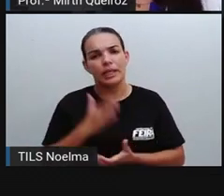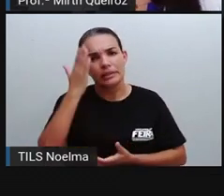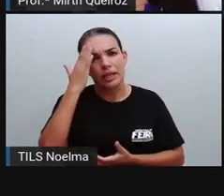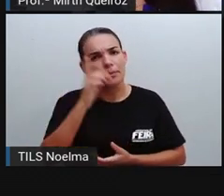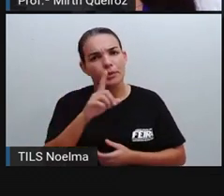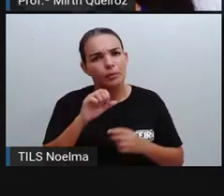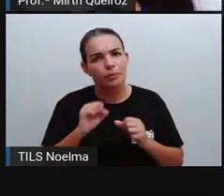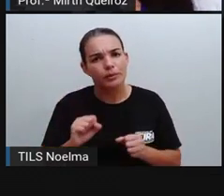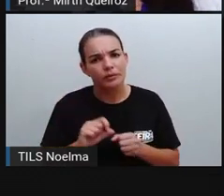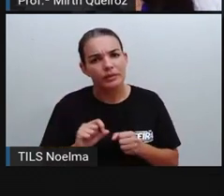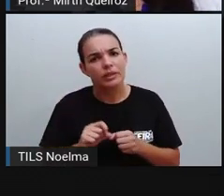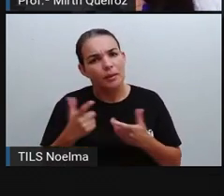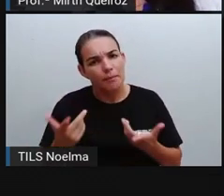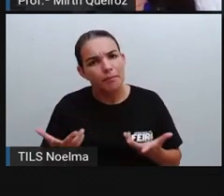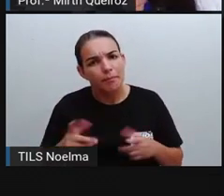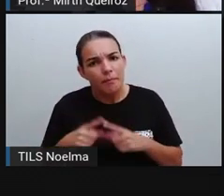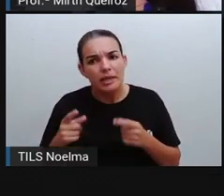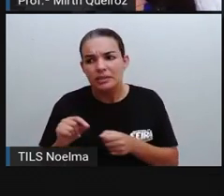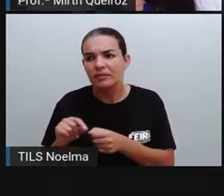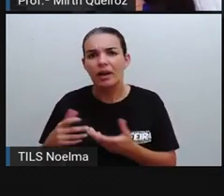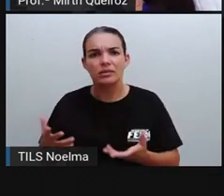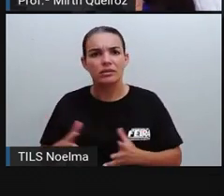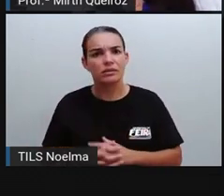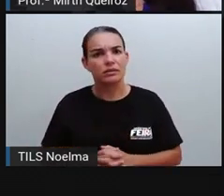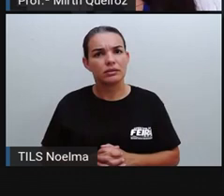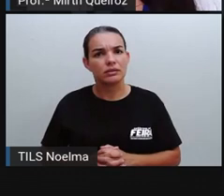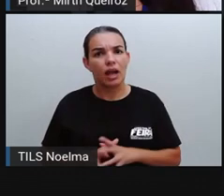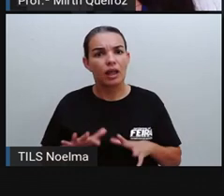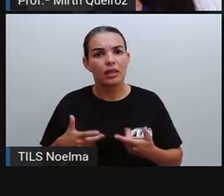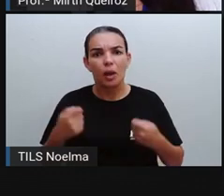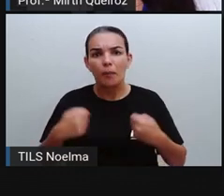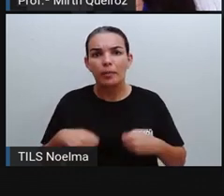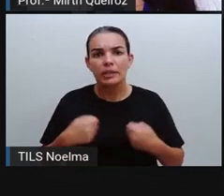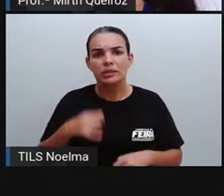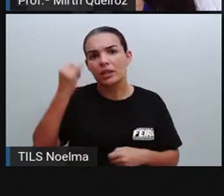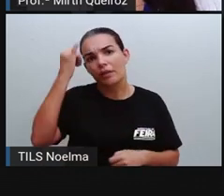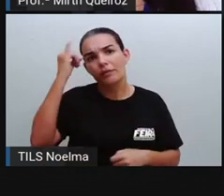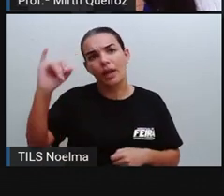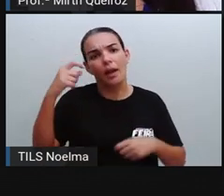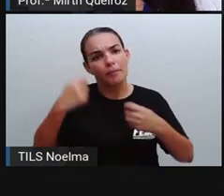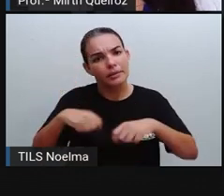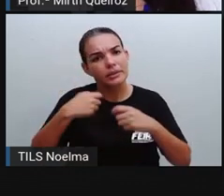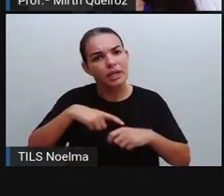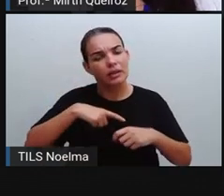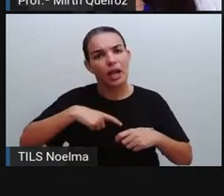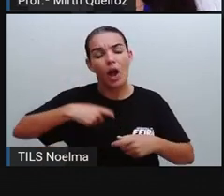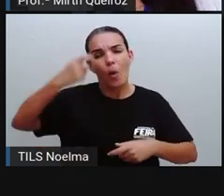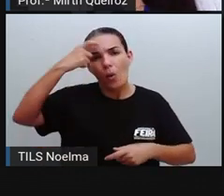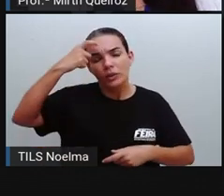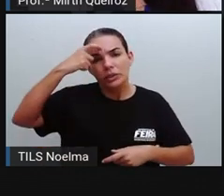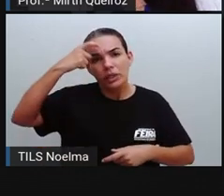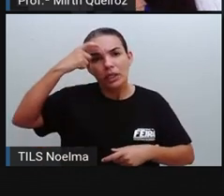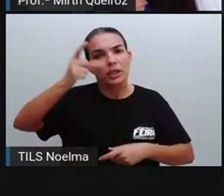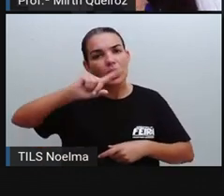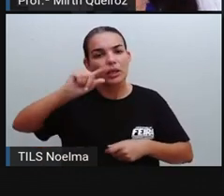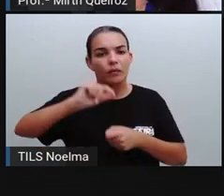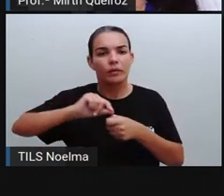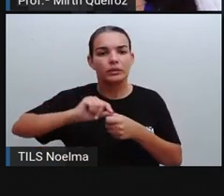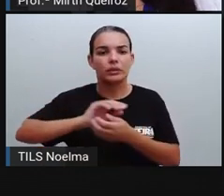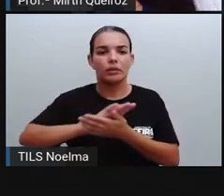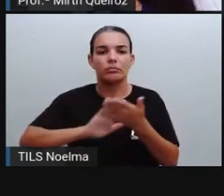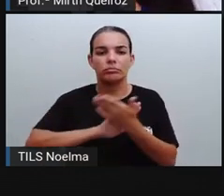aquilo e acabam fazendo, né? Deixando essas latas e garrafas espalhadas no quintal, esses pneus aí acumulando água, né?